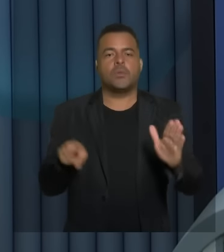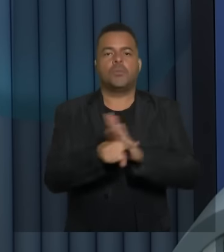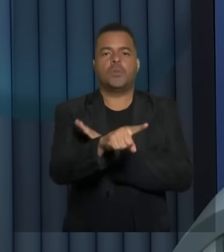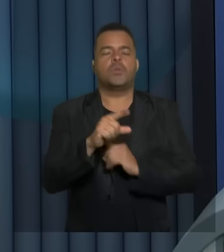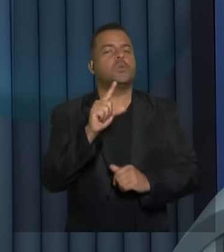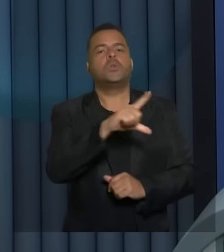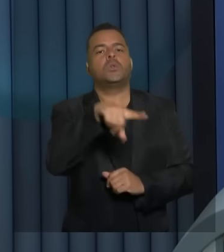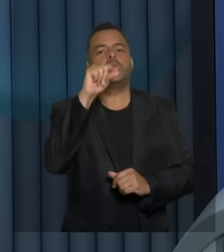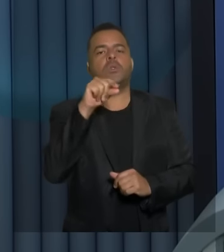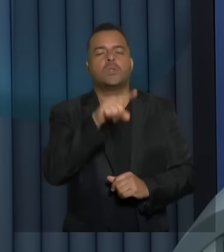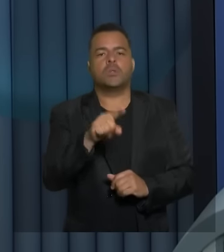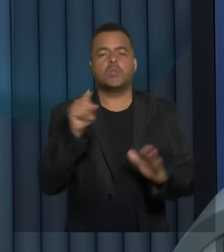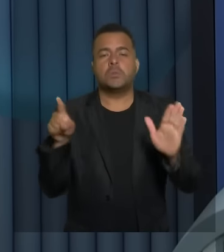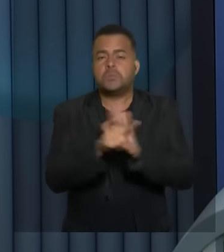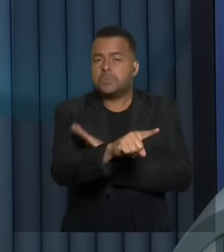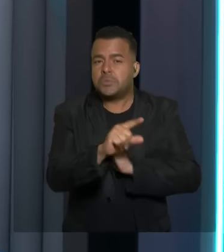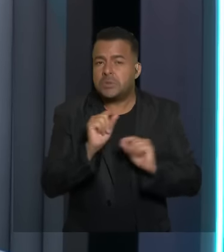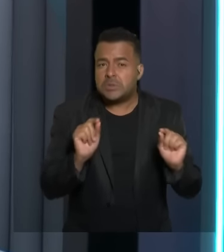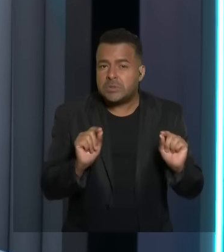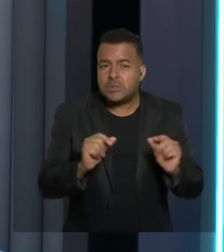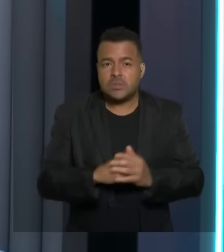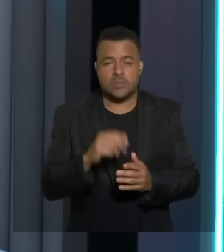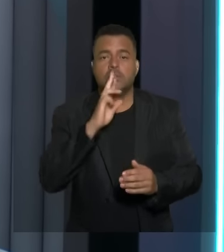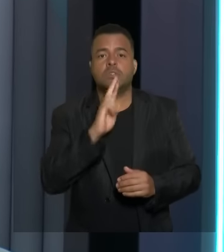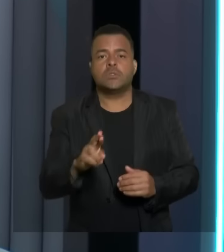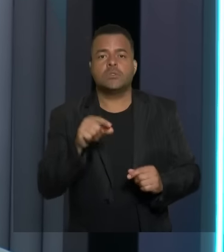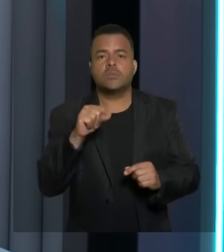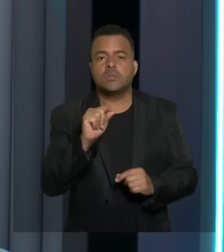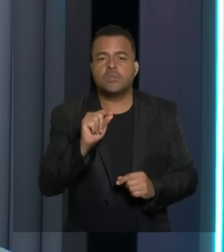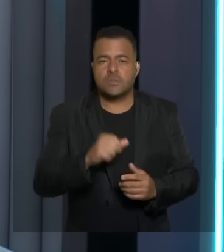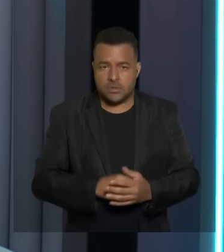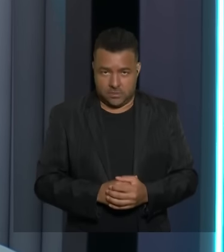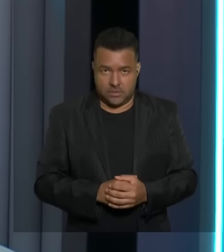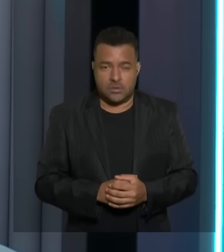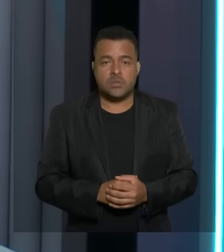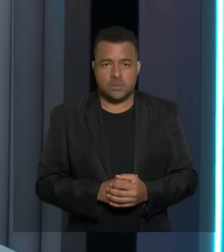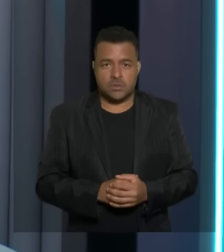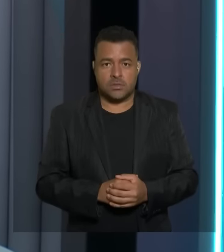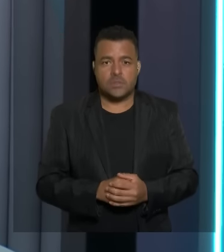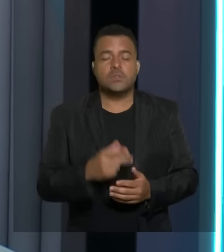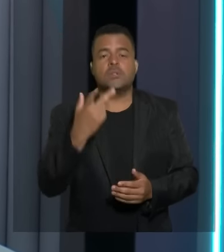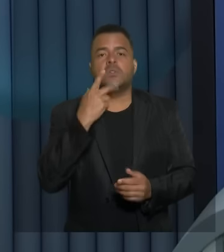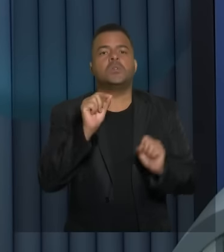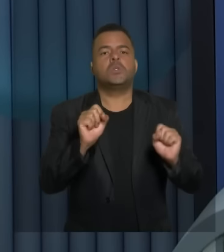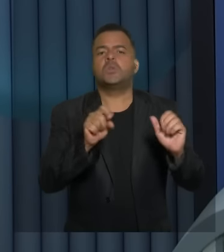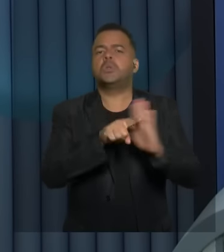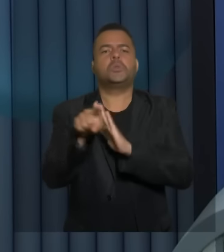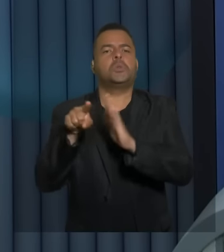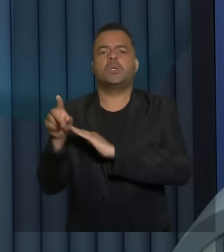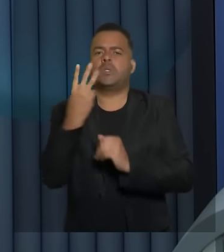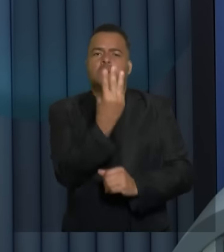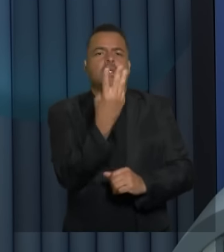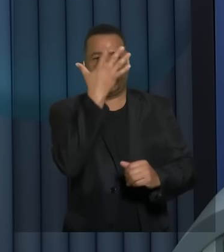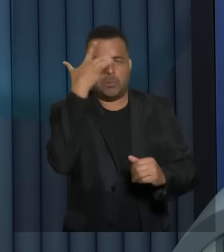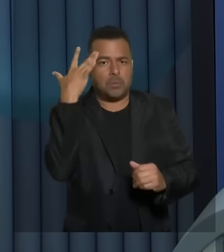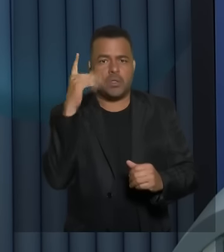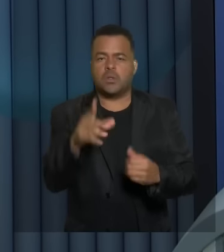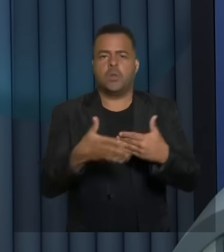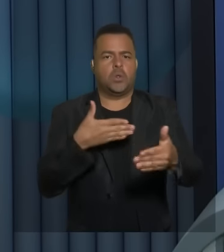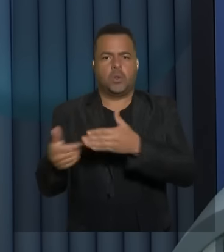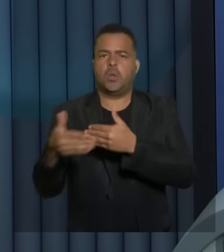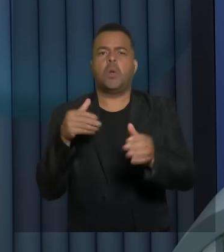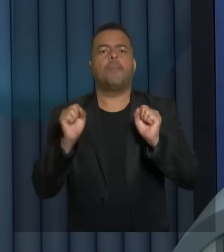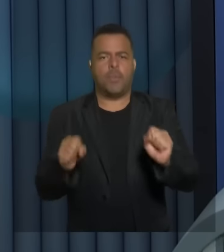quem o senhor escolhe para fazer a pergunta para responder a sua pergunta eu posso perguntar a quem pode perguntar qualquer um dos três candidatos porque nesse